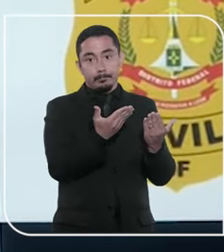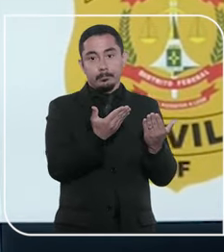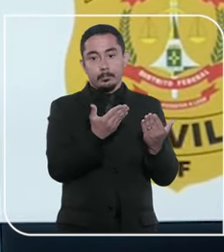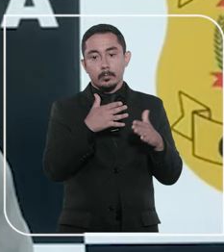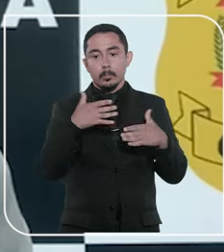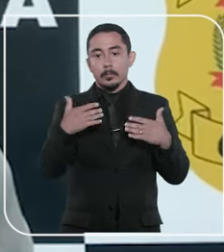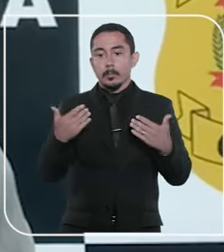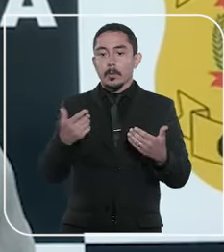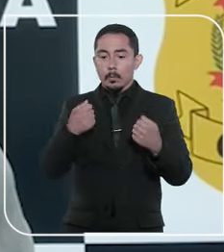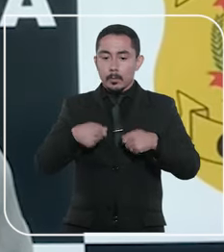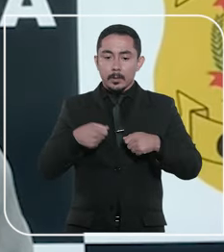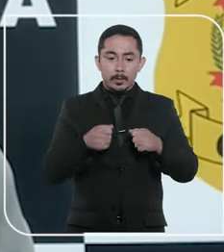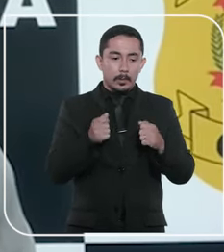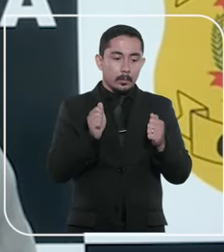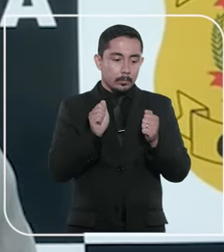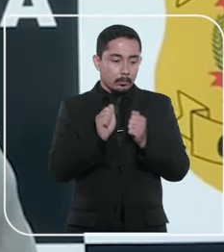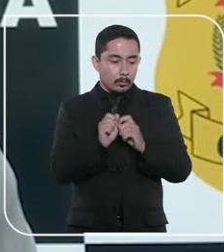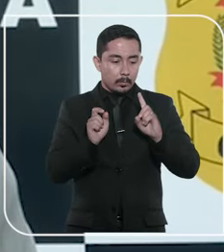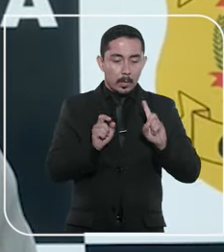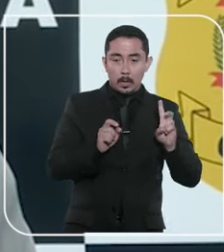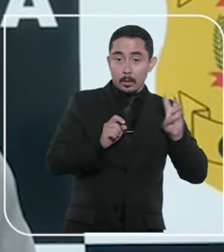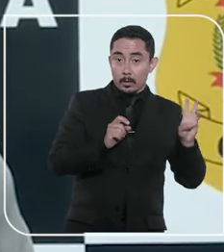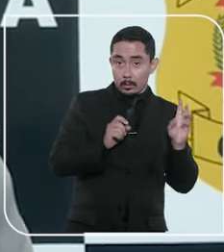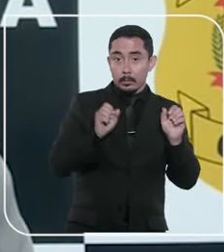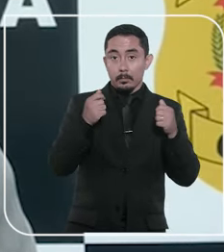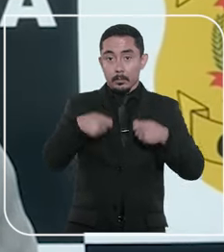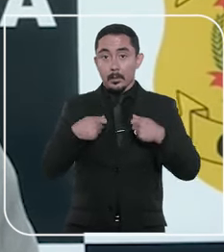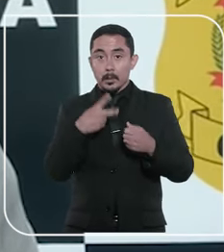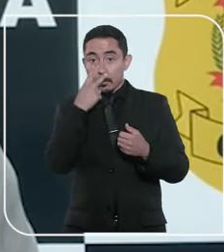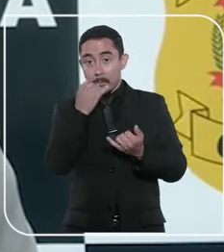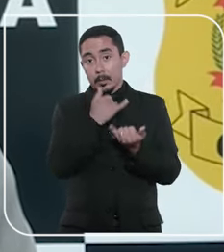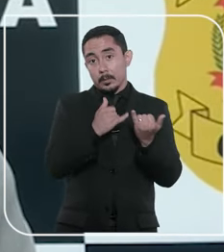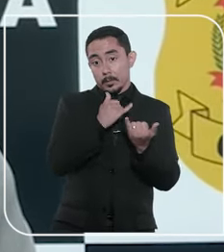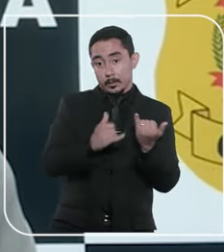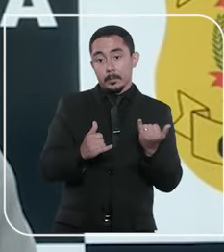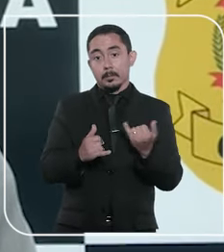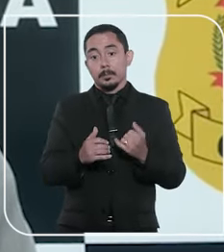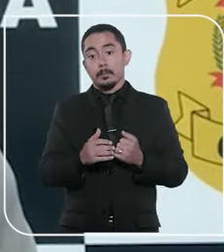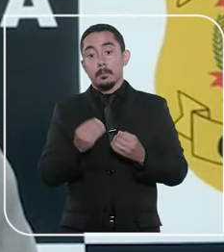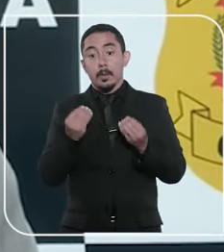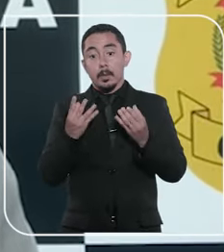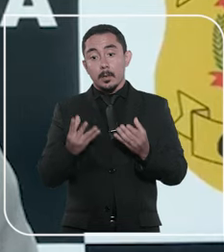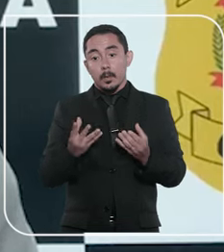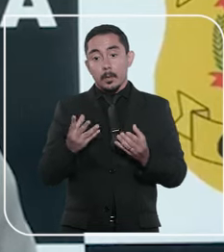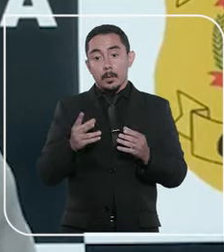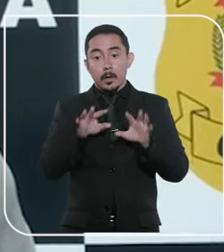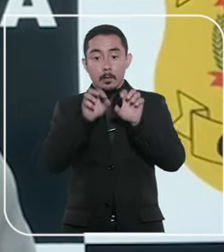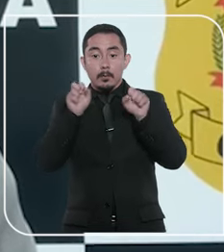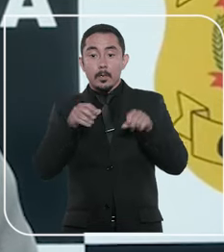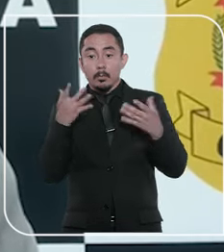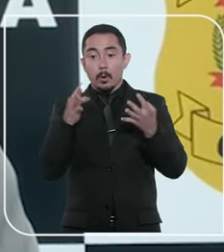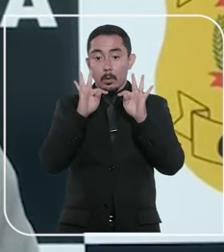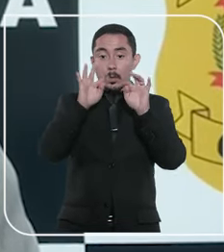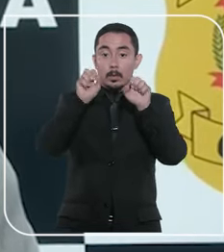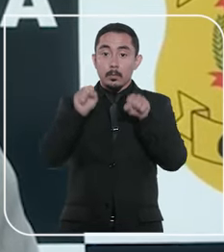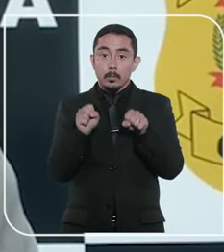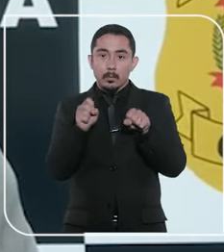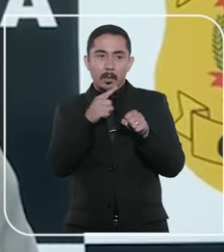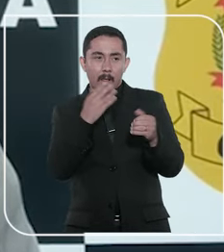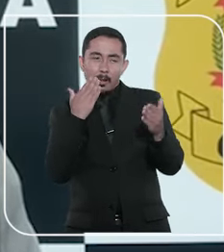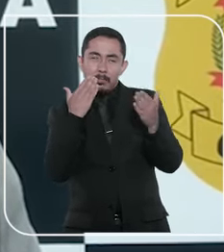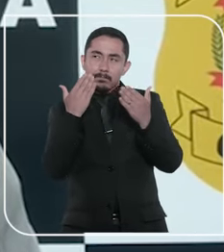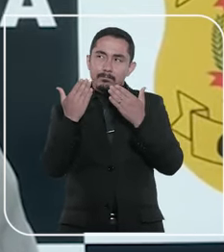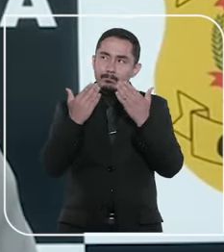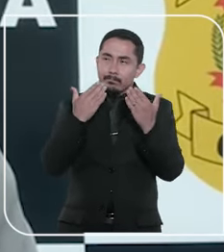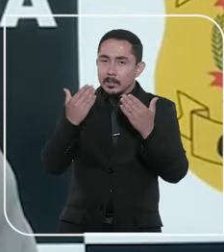reconhecê-lo. Então é importante a gente colocar lado a lado pessoas que tenham características físicas semelhantes para que